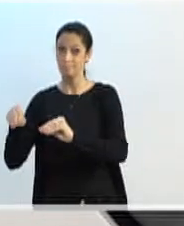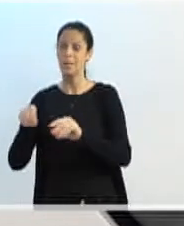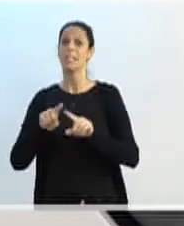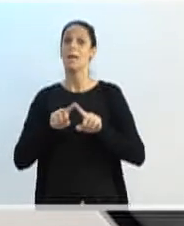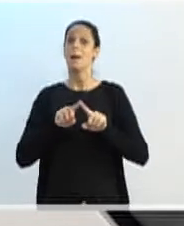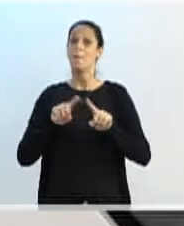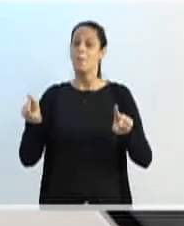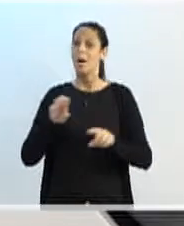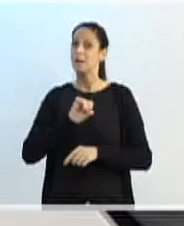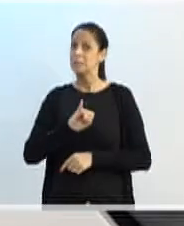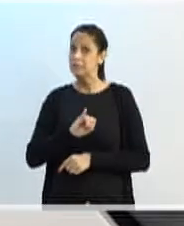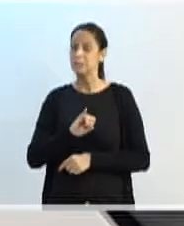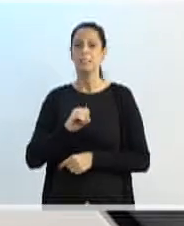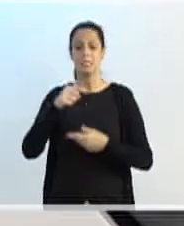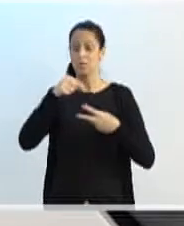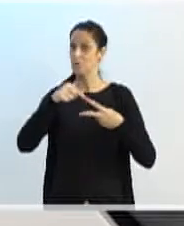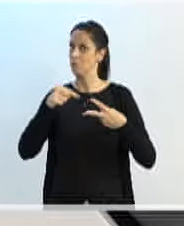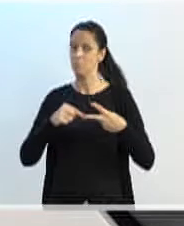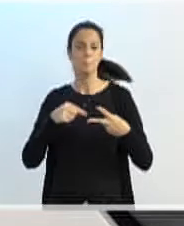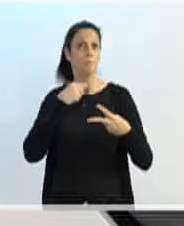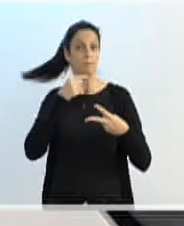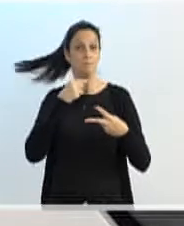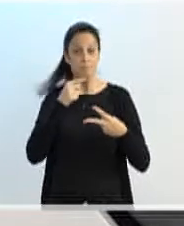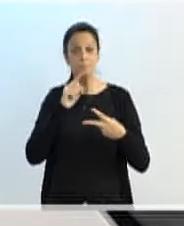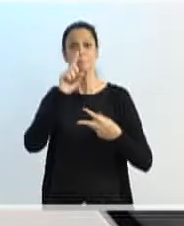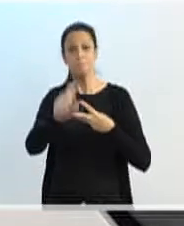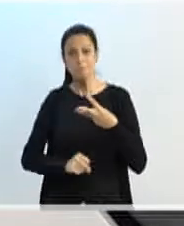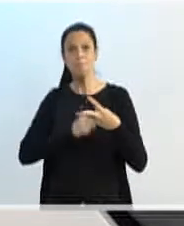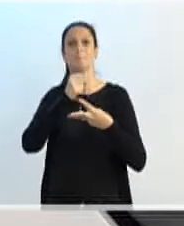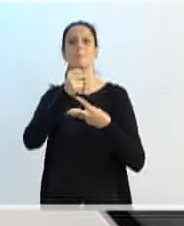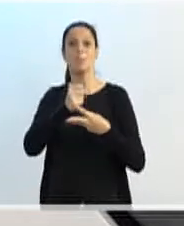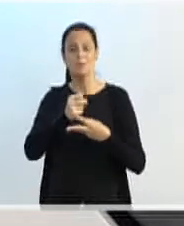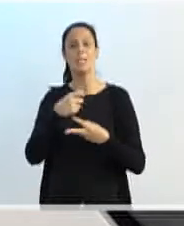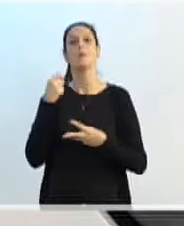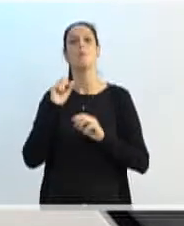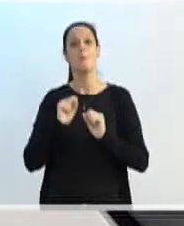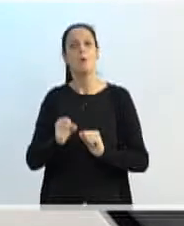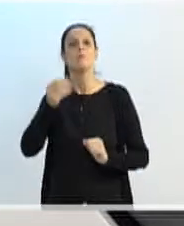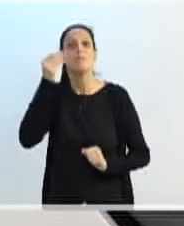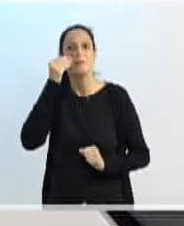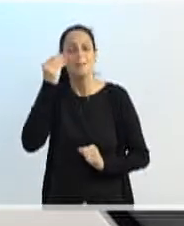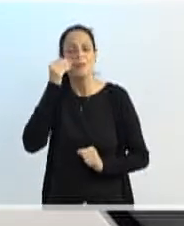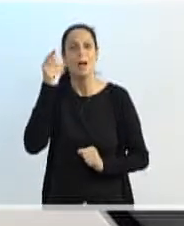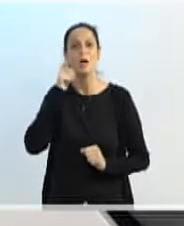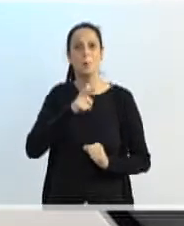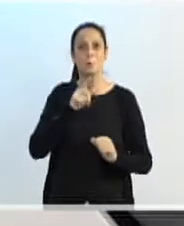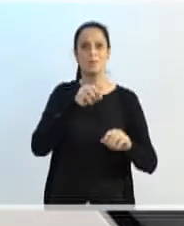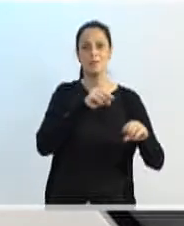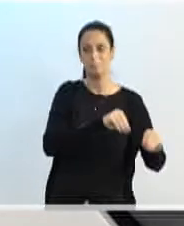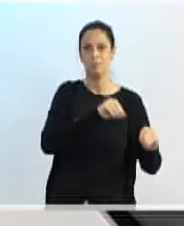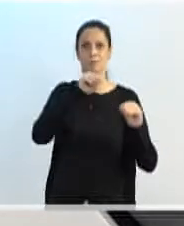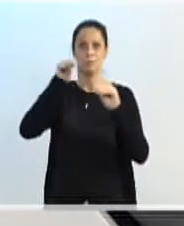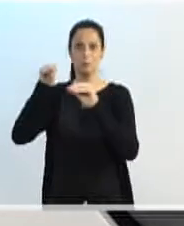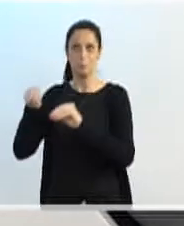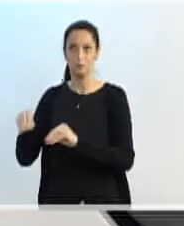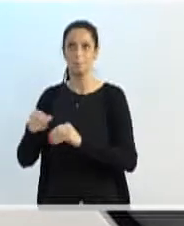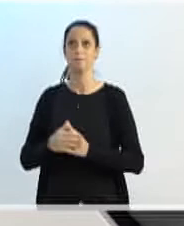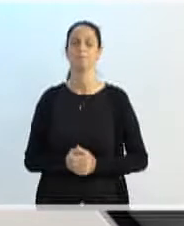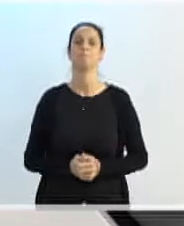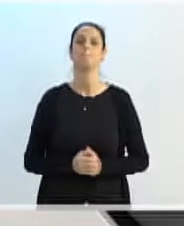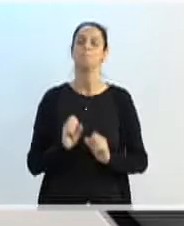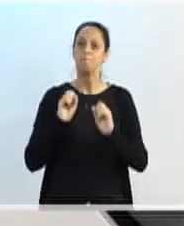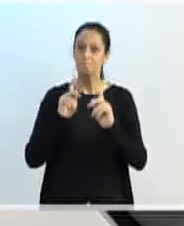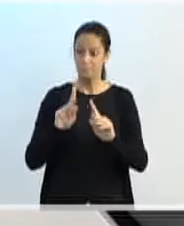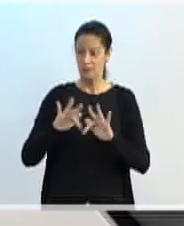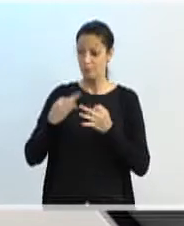automática já do ano letivo seguinte. Perfeito. Então, agora vamos nos sistemas mostrar que as famílias ganham um cadastro,